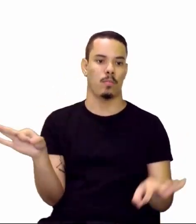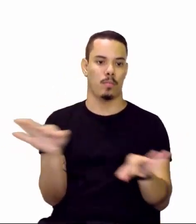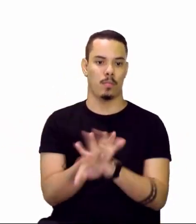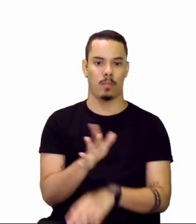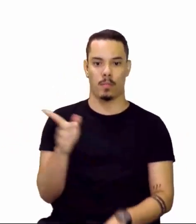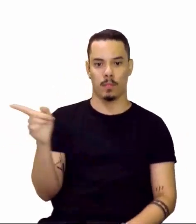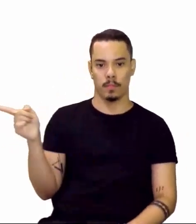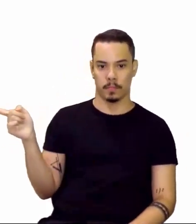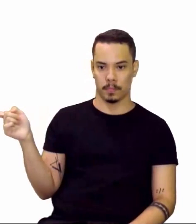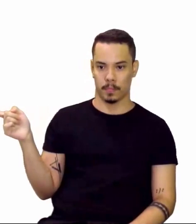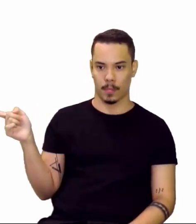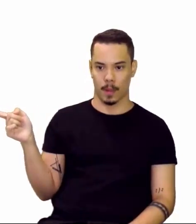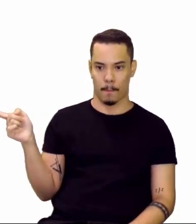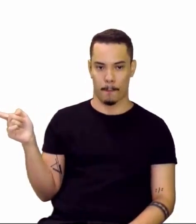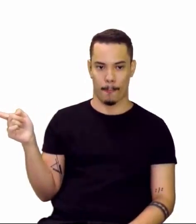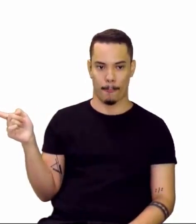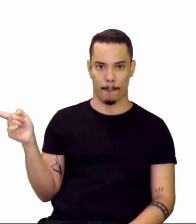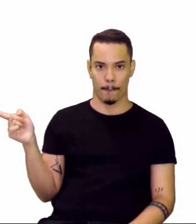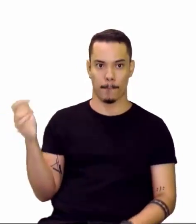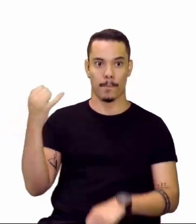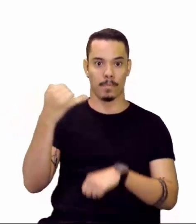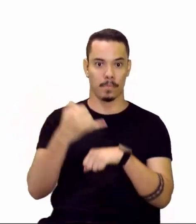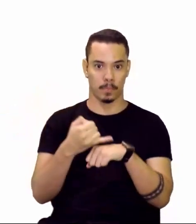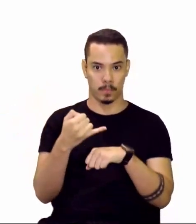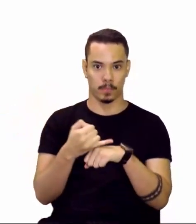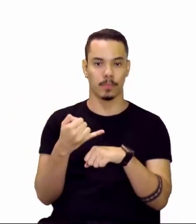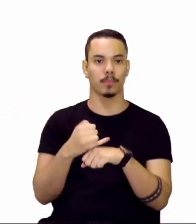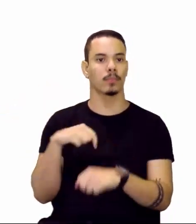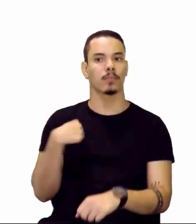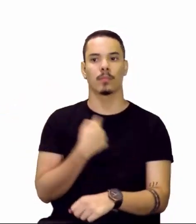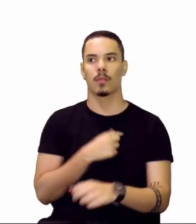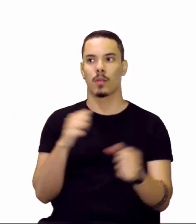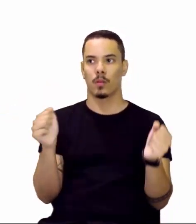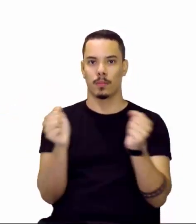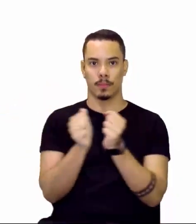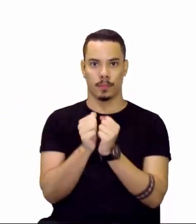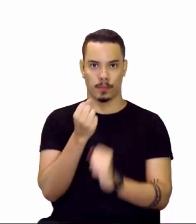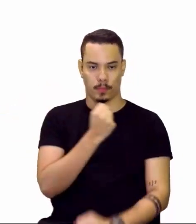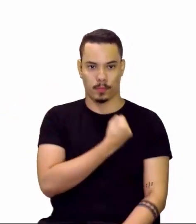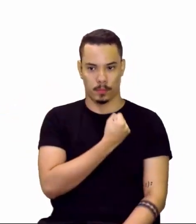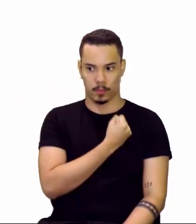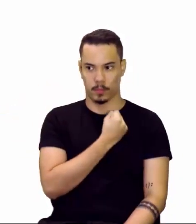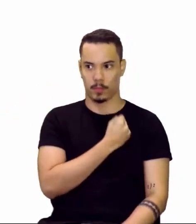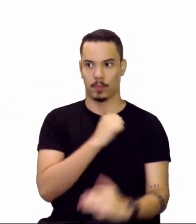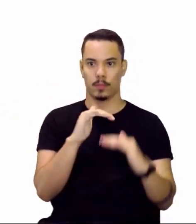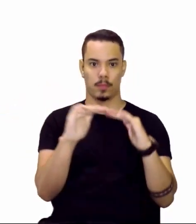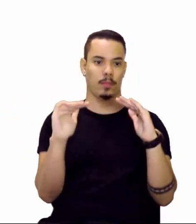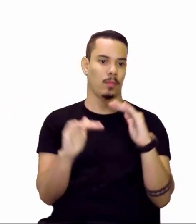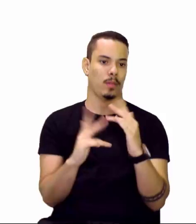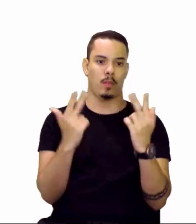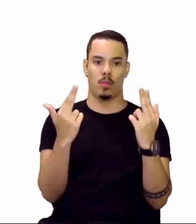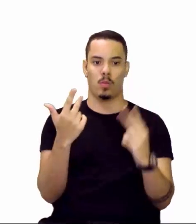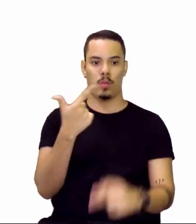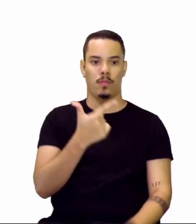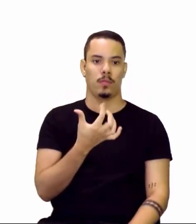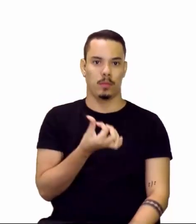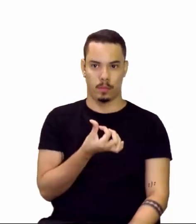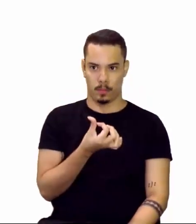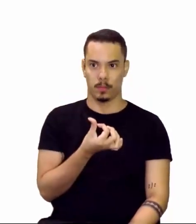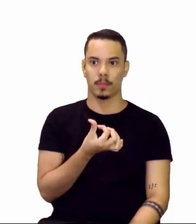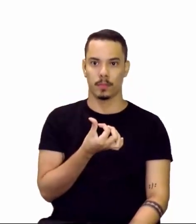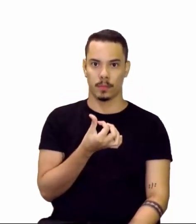deste íon genérico, com o seu número atômico aqui embaixo, igual a 26.